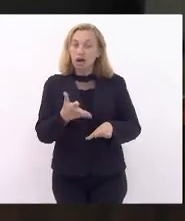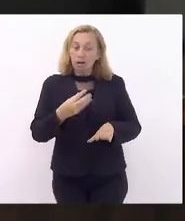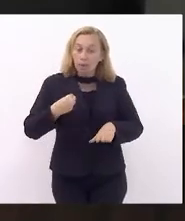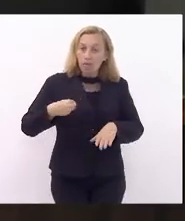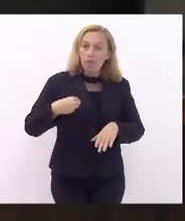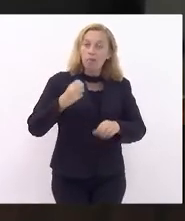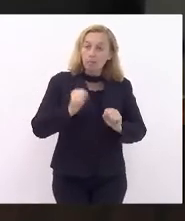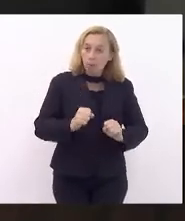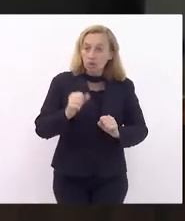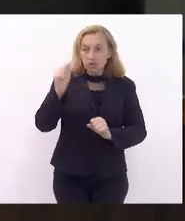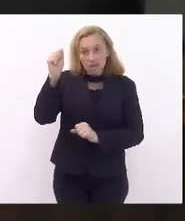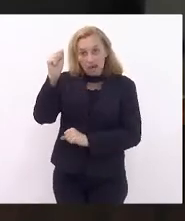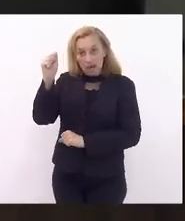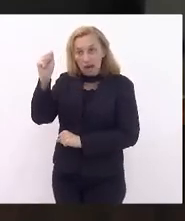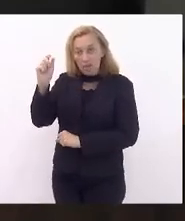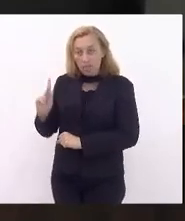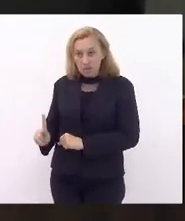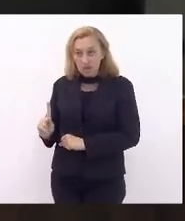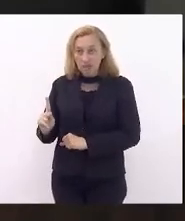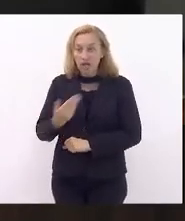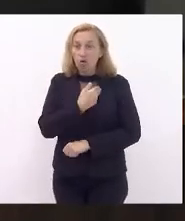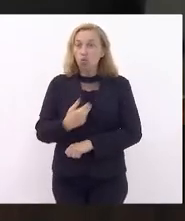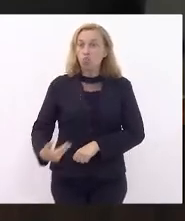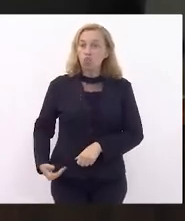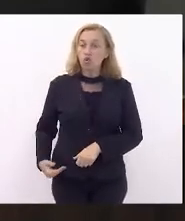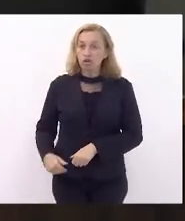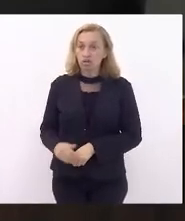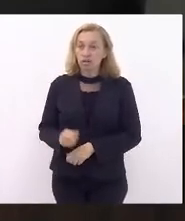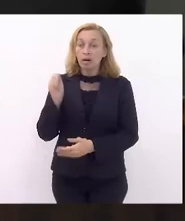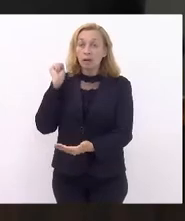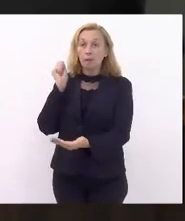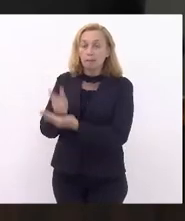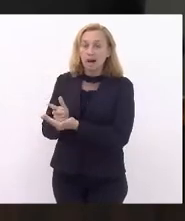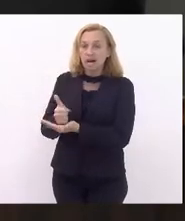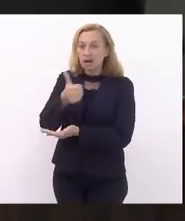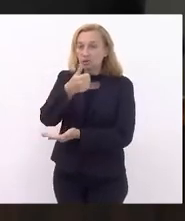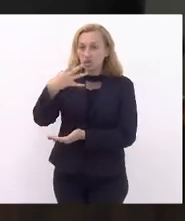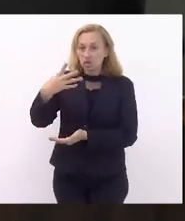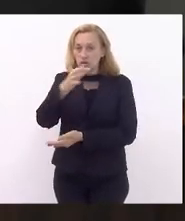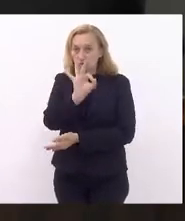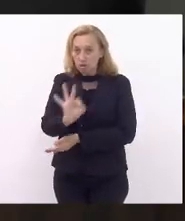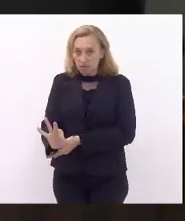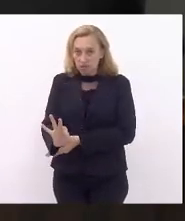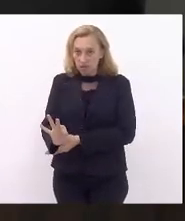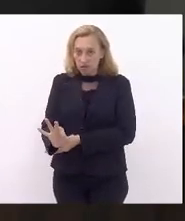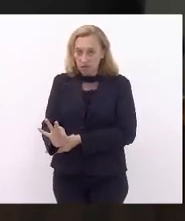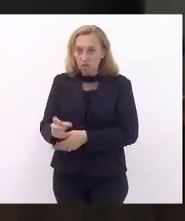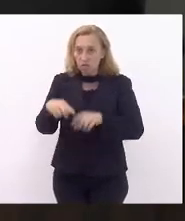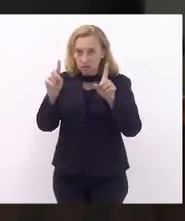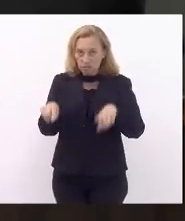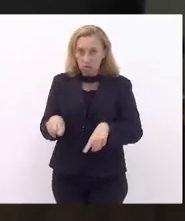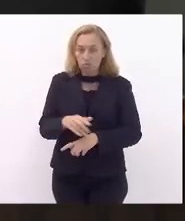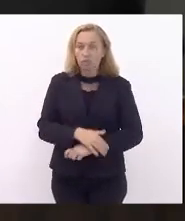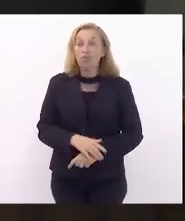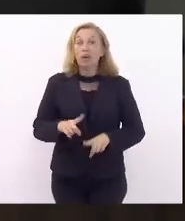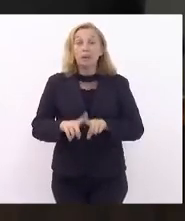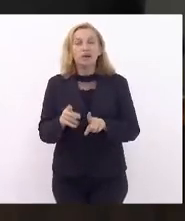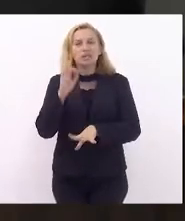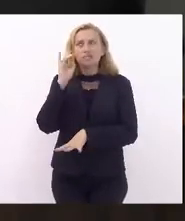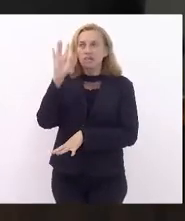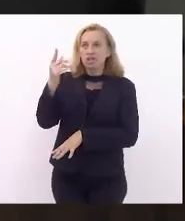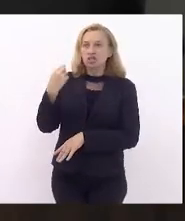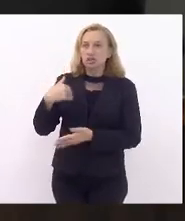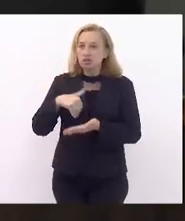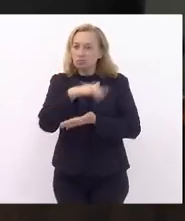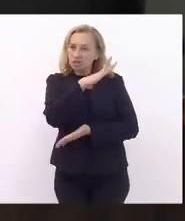aposentadoria, aí o governo paga os 14% do servidor. Mas imagina mandar